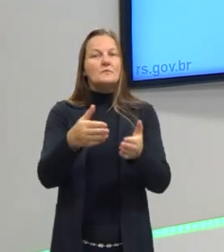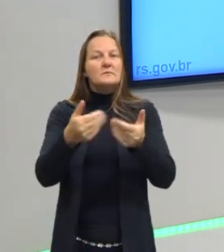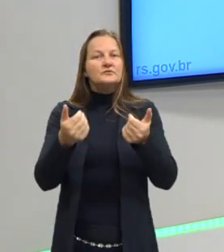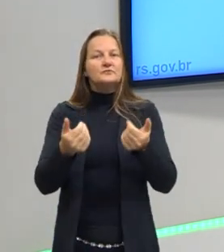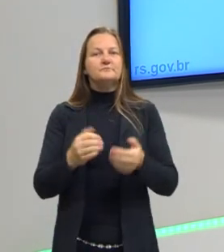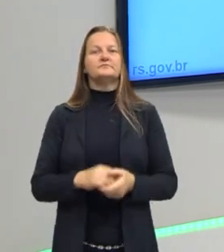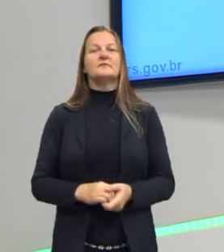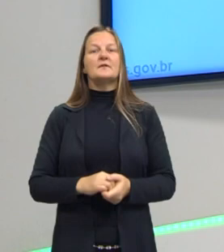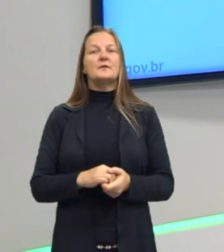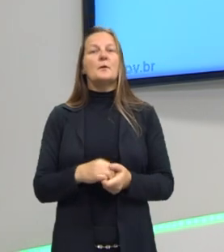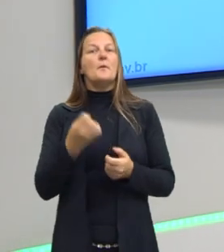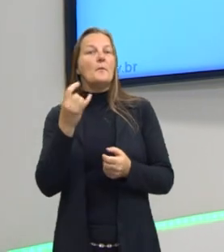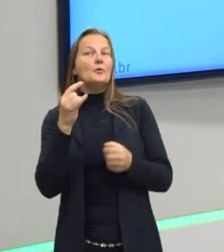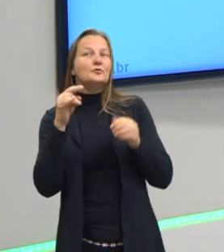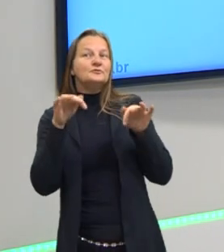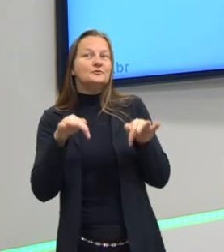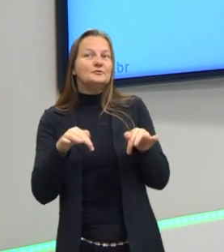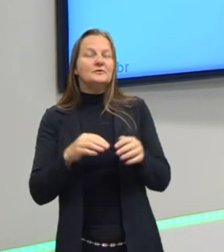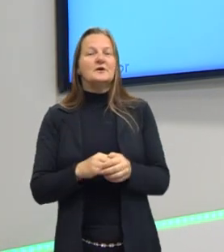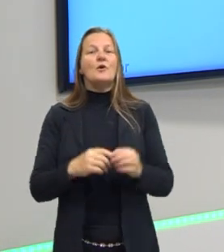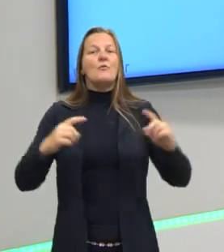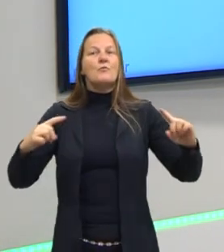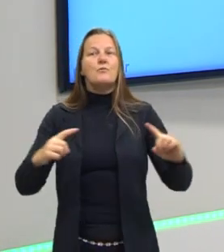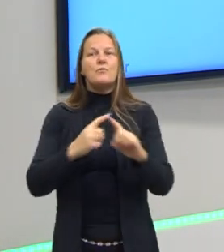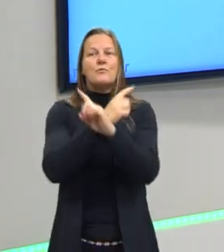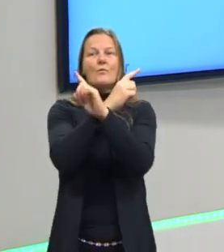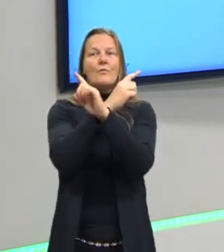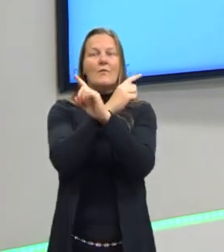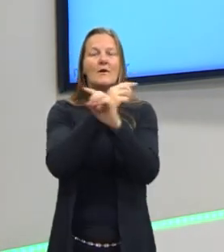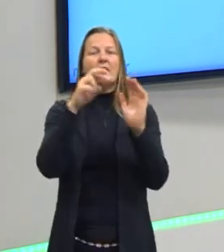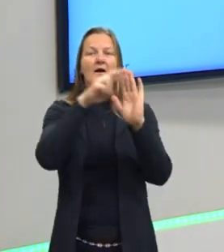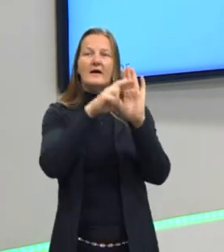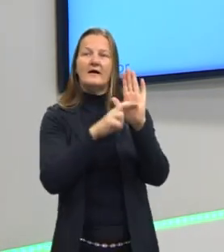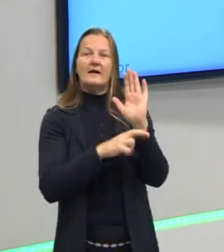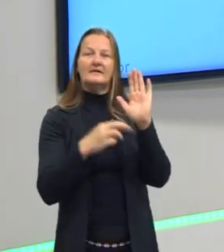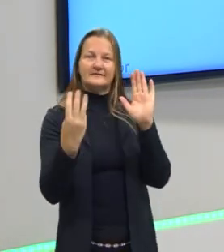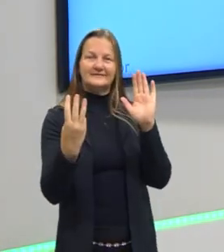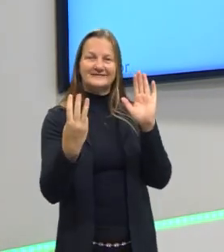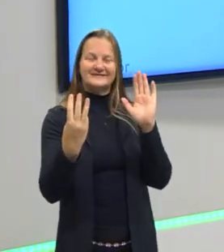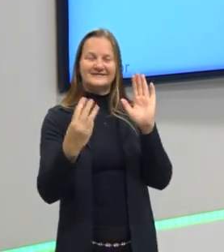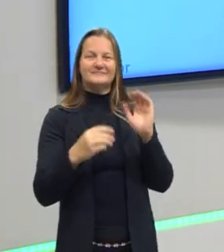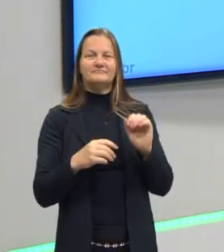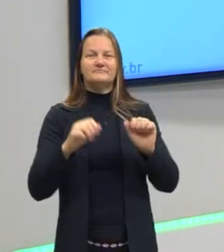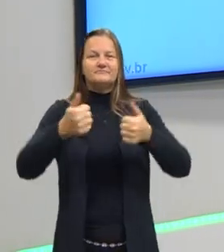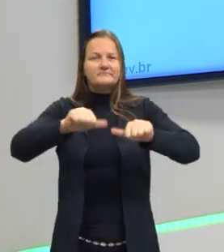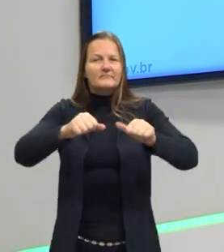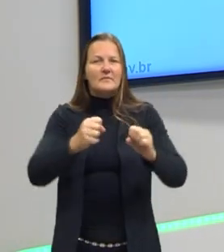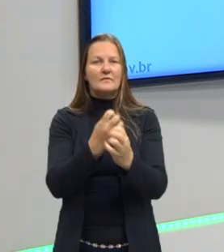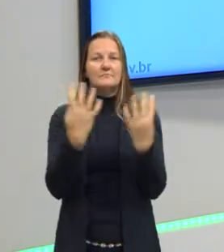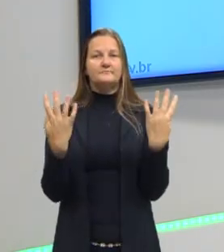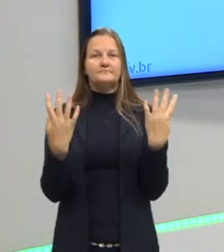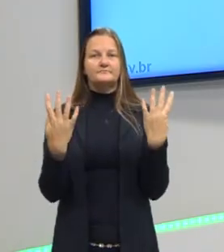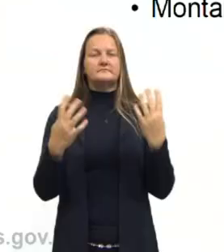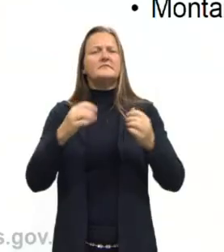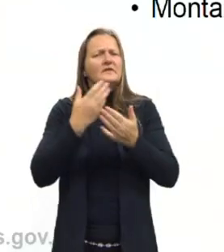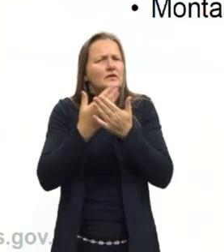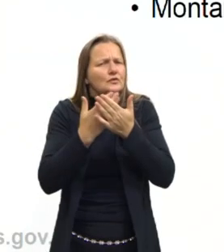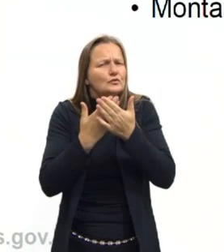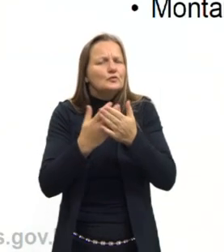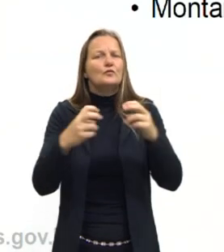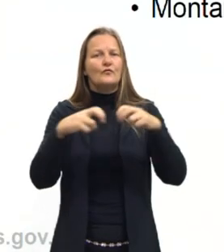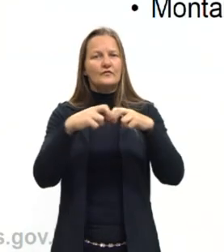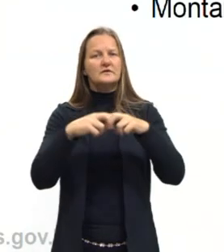E, por fim, montar a regra de três, que para soluções, estequiometria, para estudo de